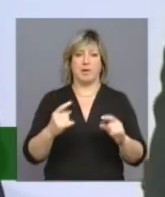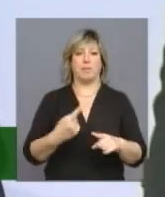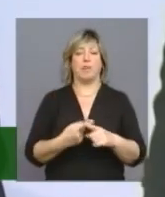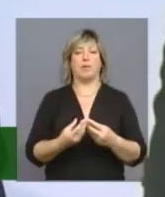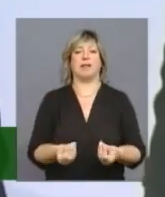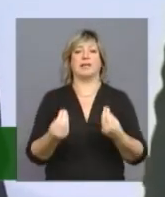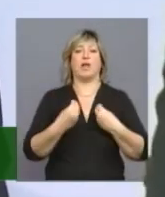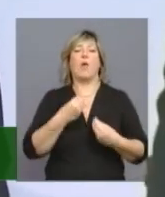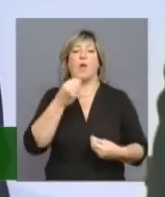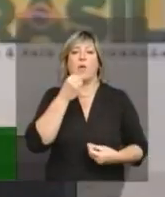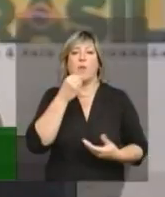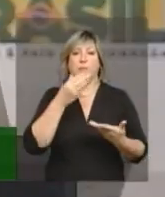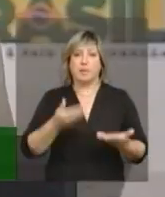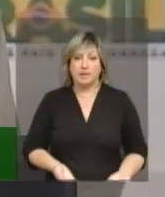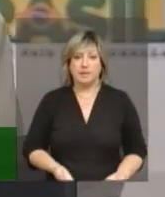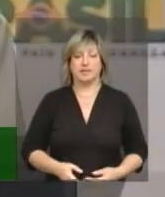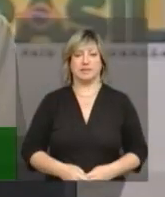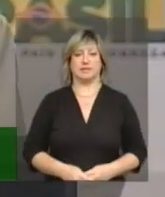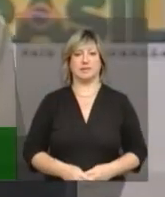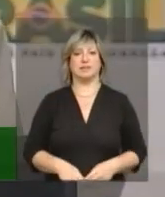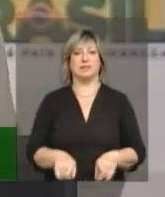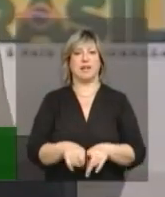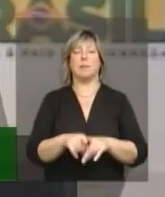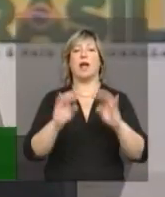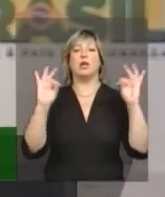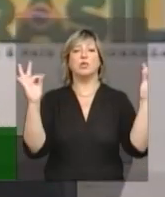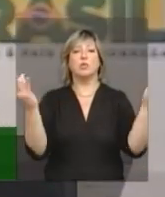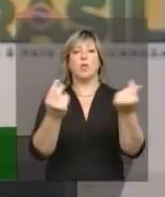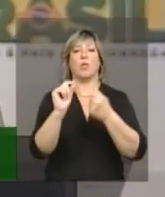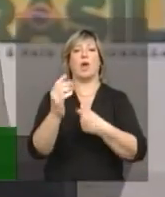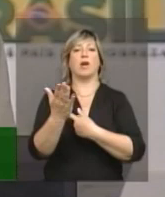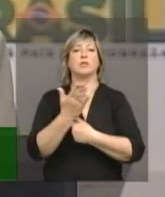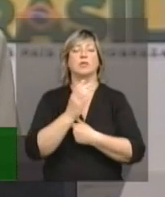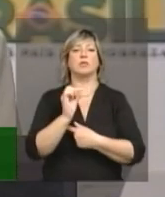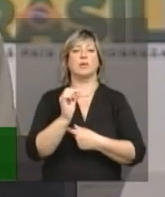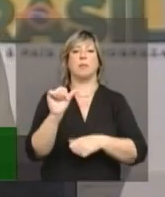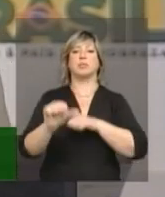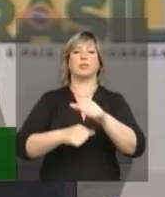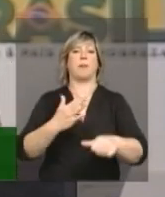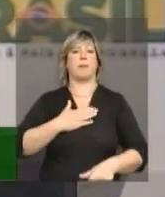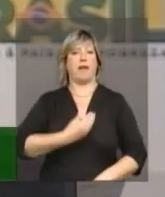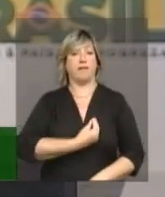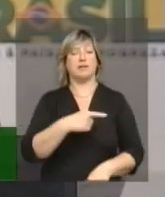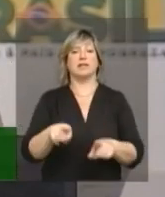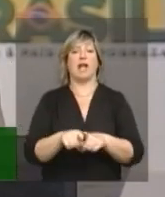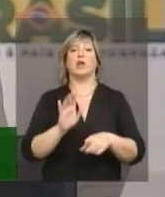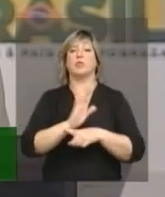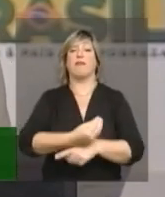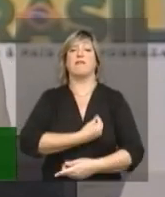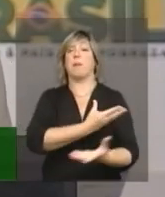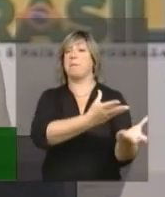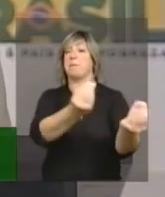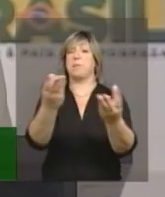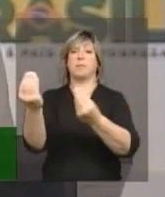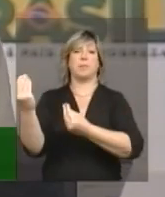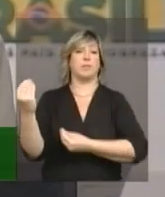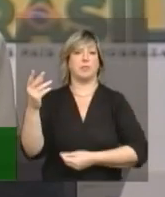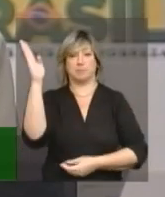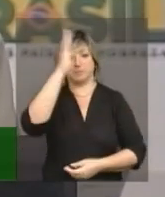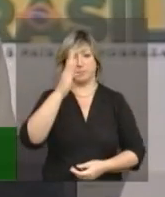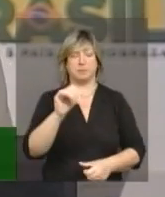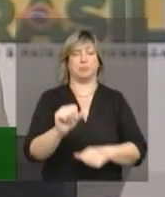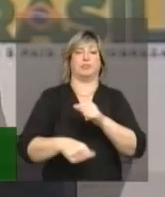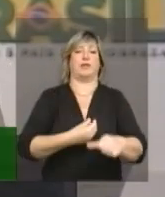ter dado essa oportunidade. E a todos que colaboraram para a mudança da minha vida e está colaborando com a mudança da vida de todos os